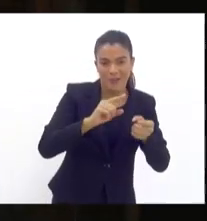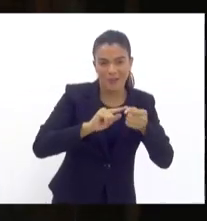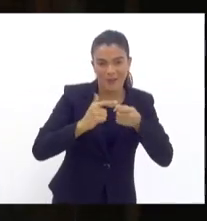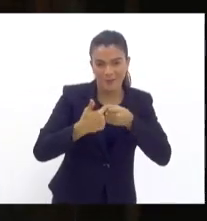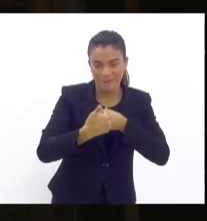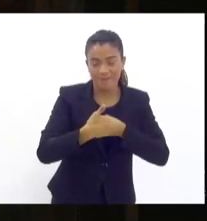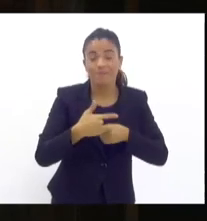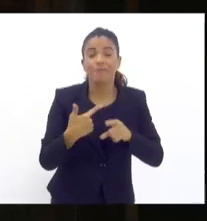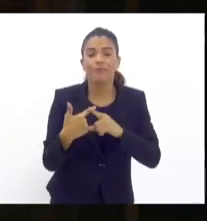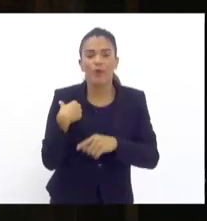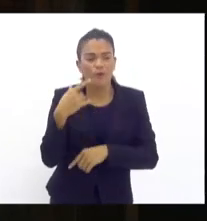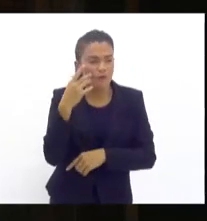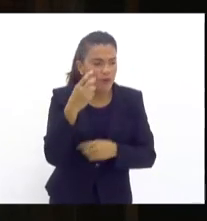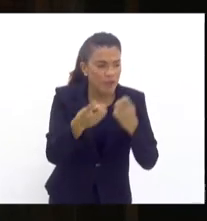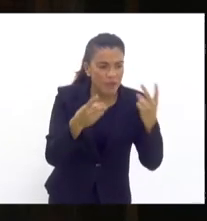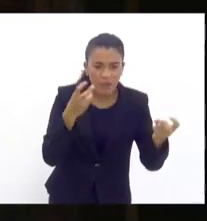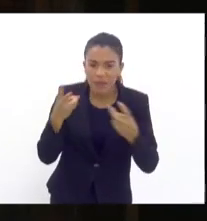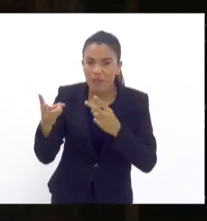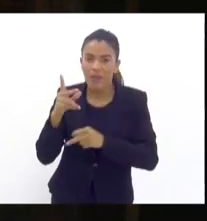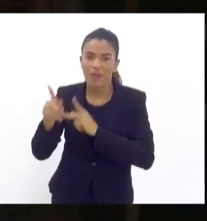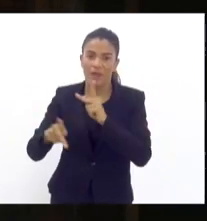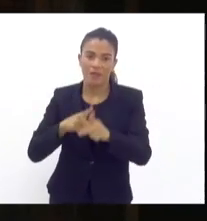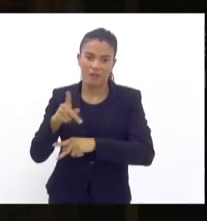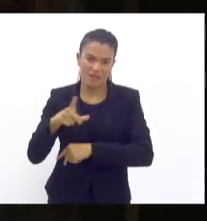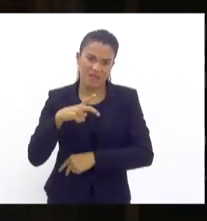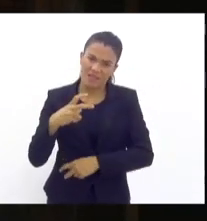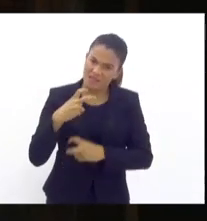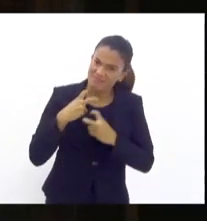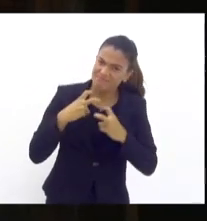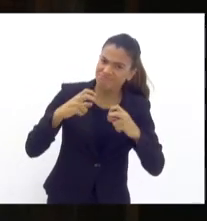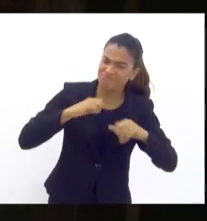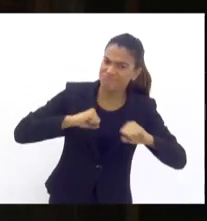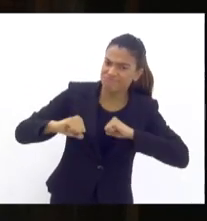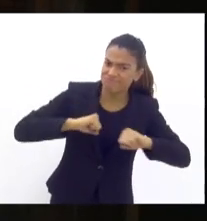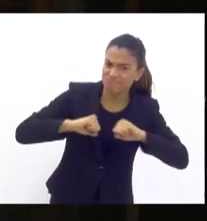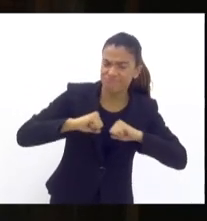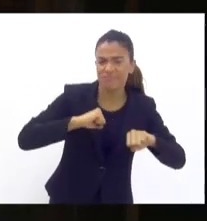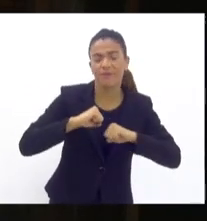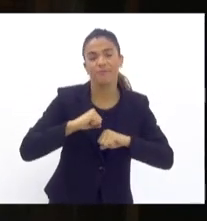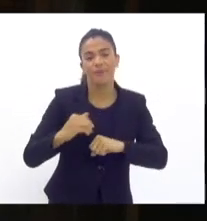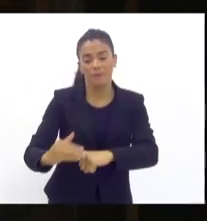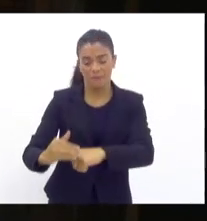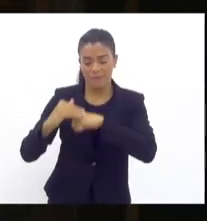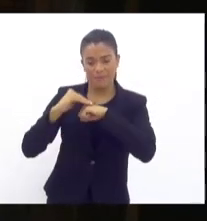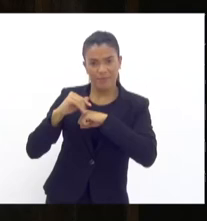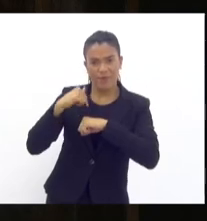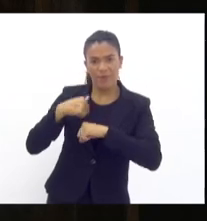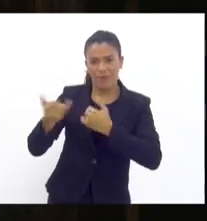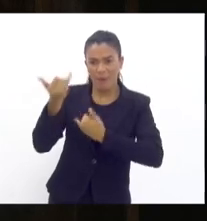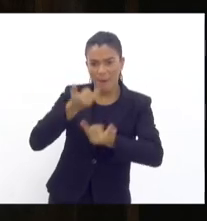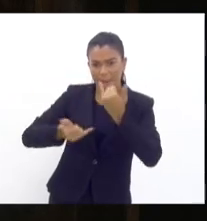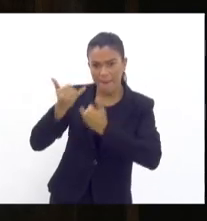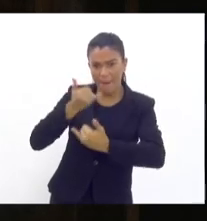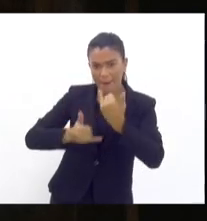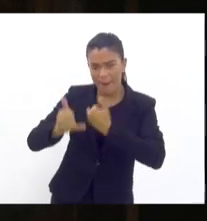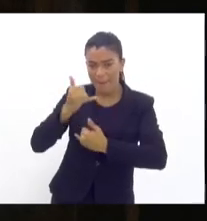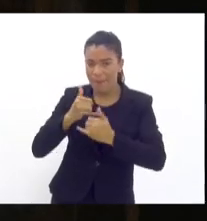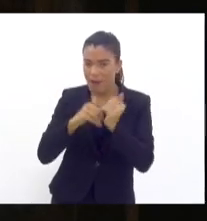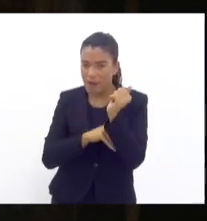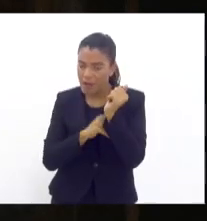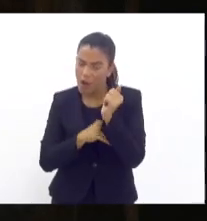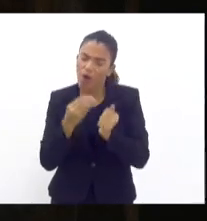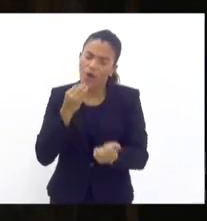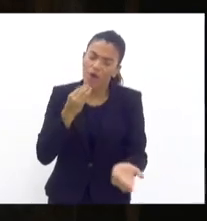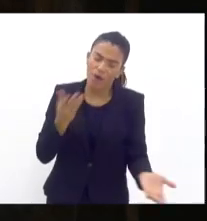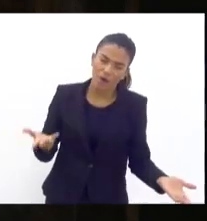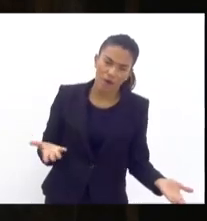porque eu vejo que os cidadãos, a população tem voz, elas vão até nós, prestam informações, ainda que se formem sigilosos, é